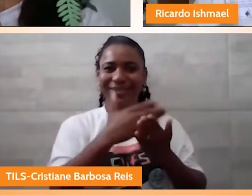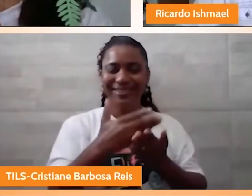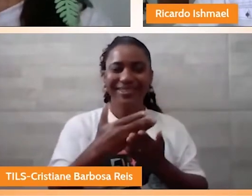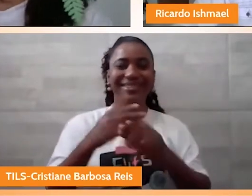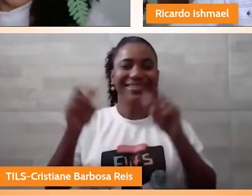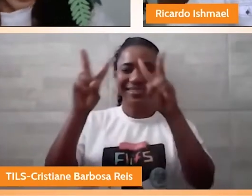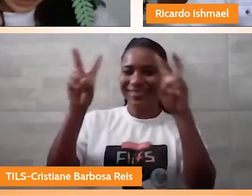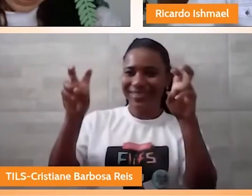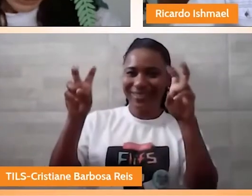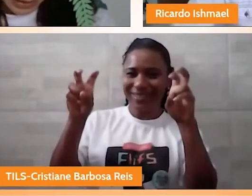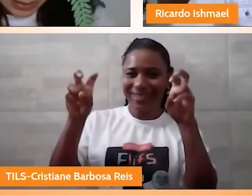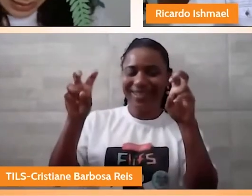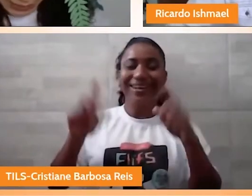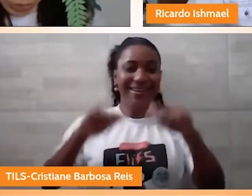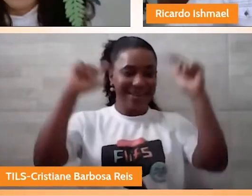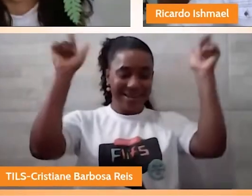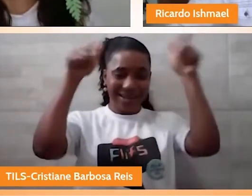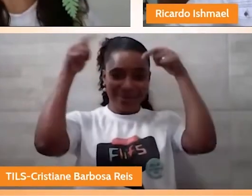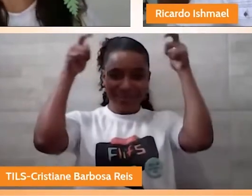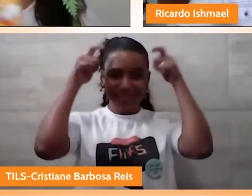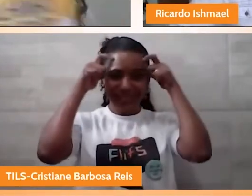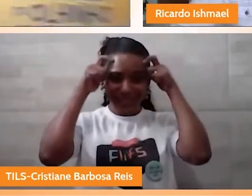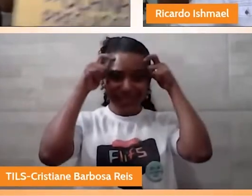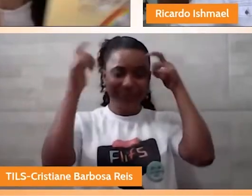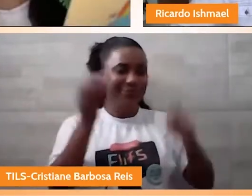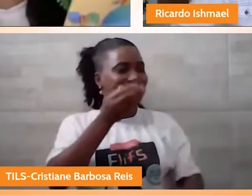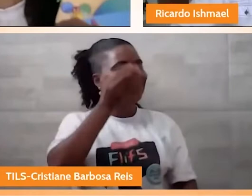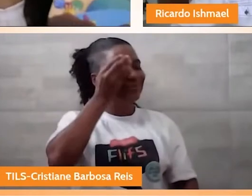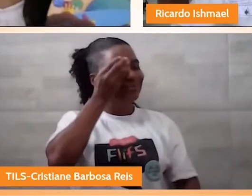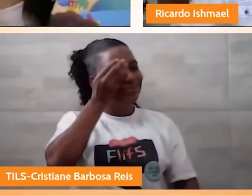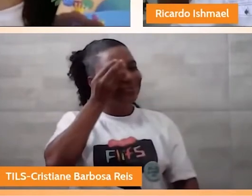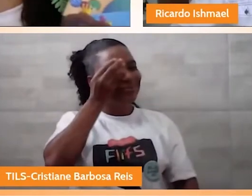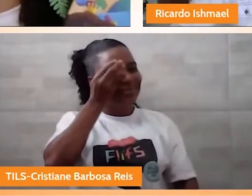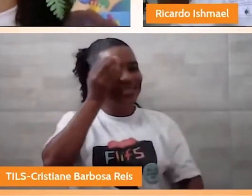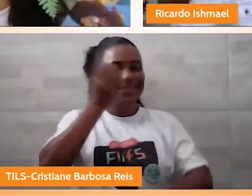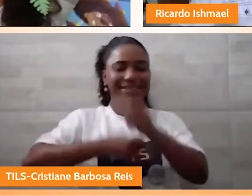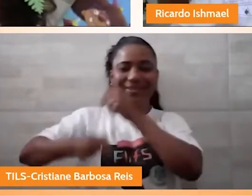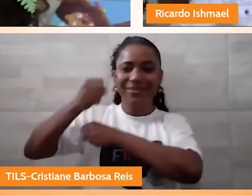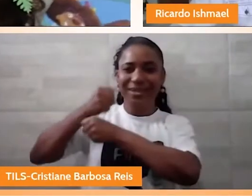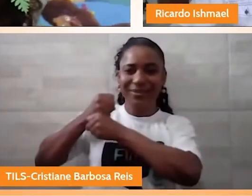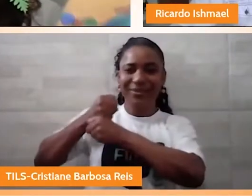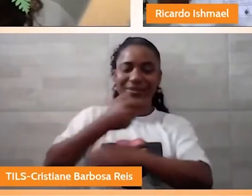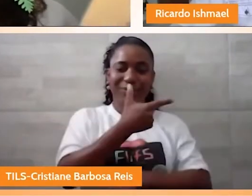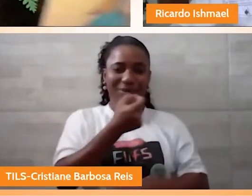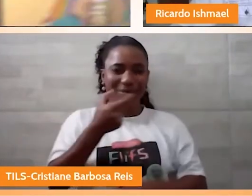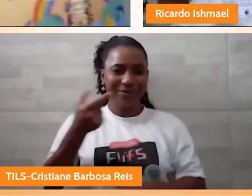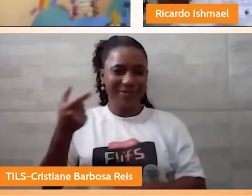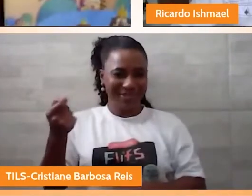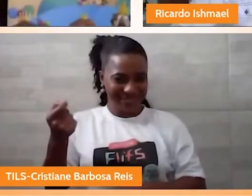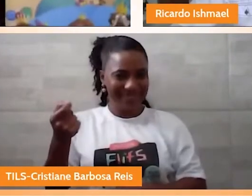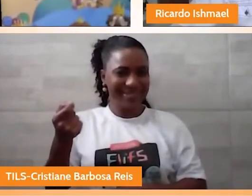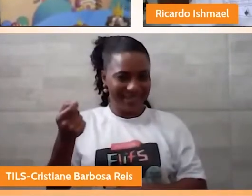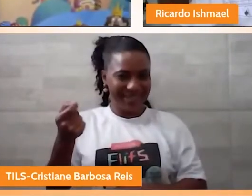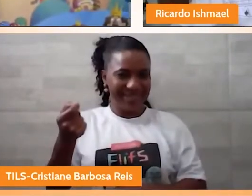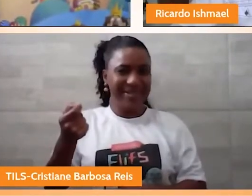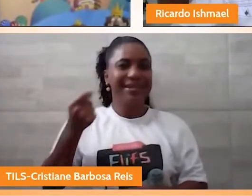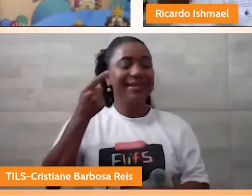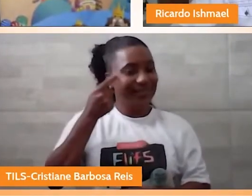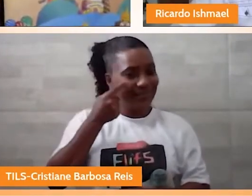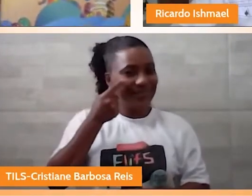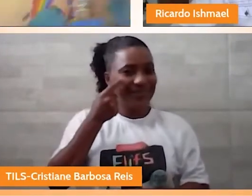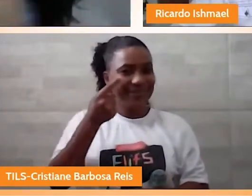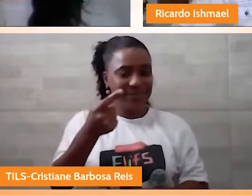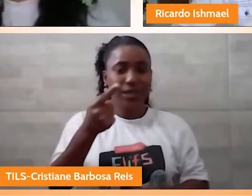Olhão Preguiçoso. Que foi lançado em 2020. Foi lançado em dois idiomas também, né? Em inglês e